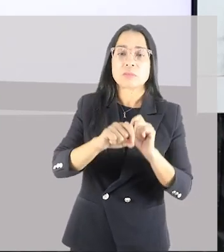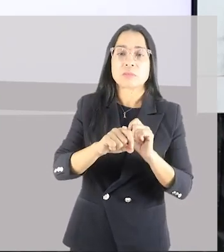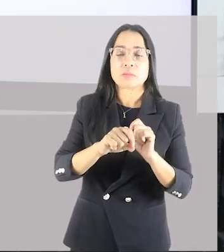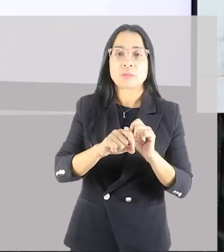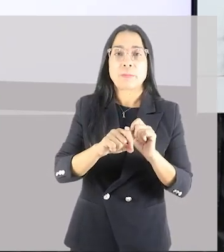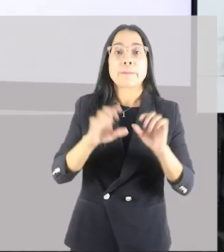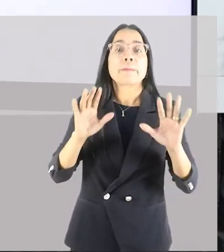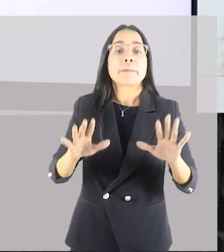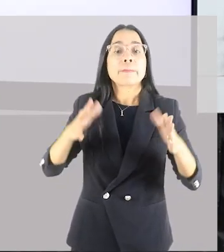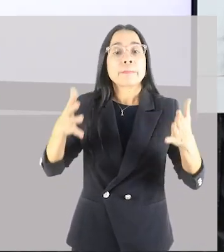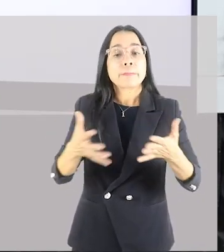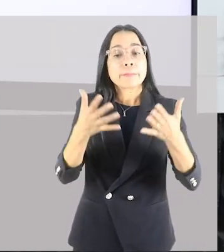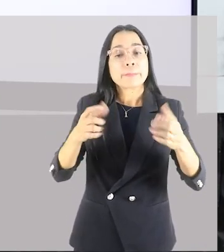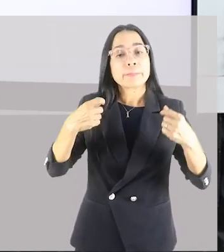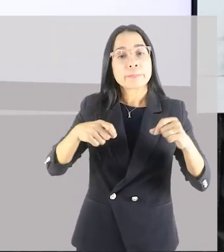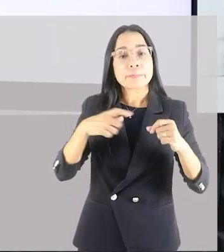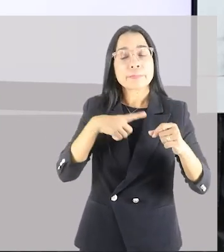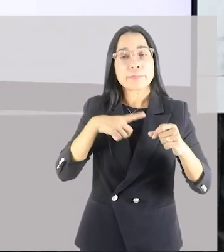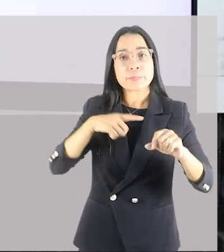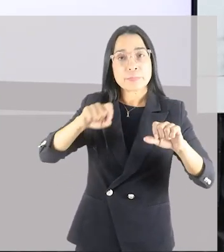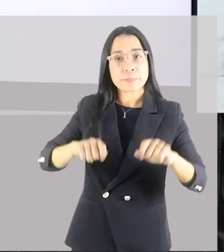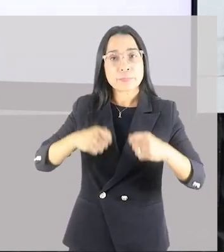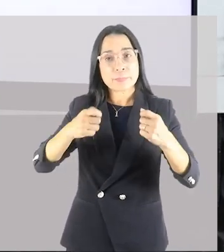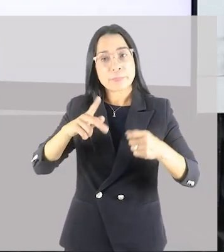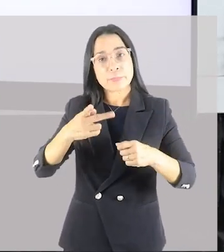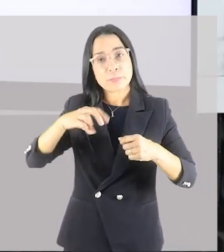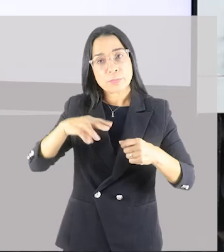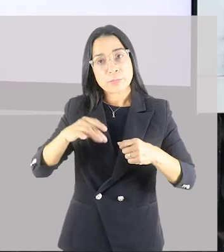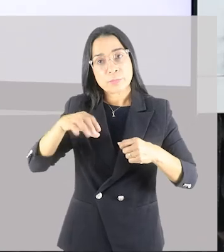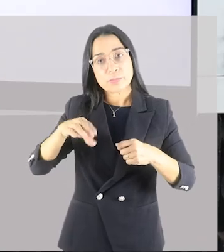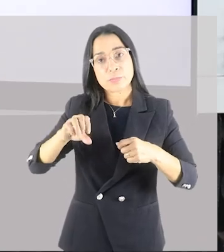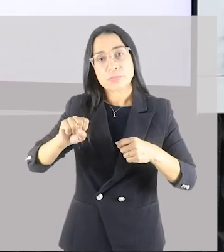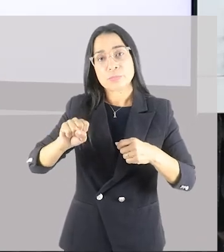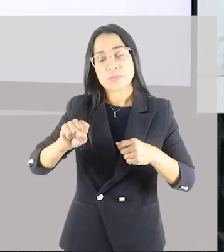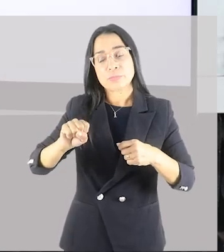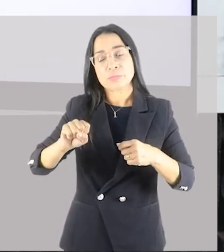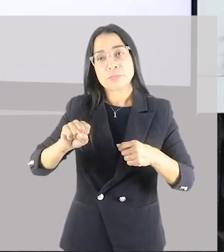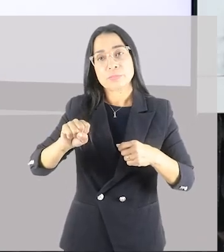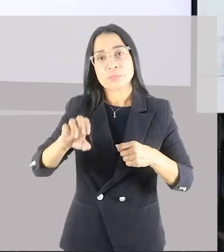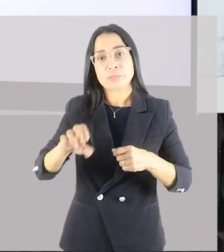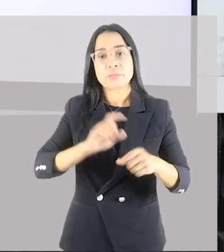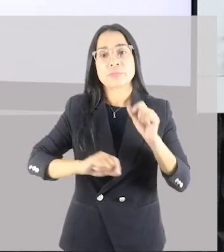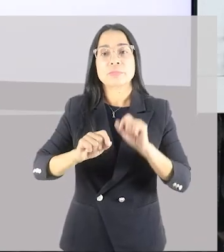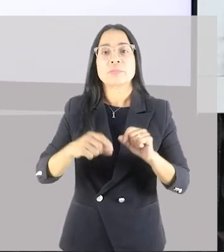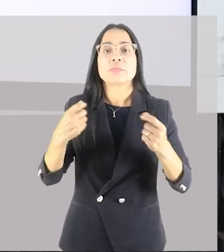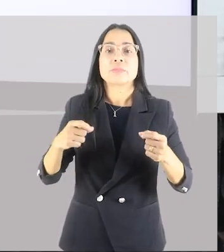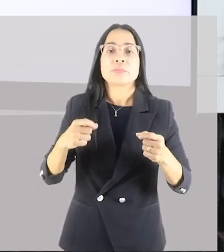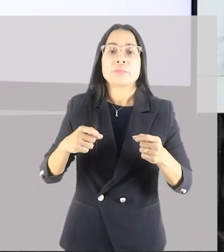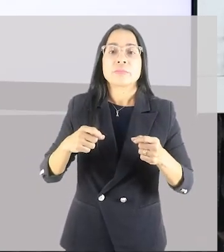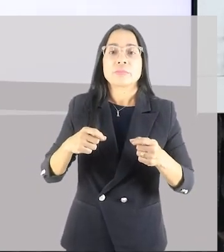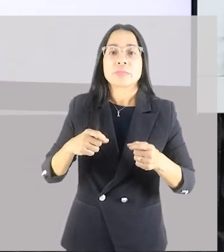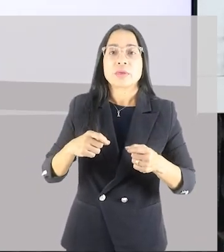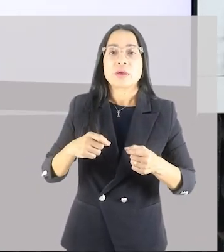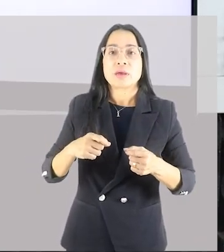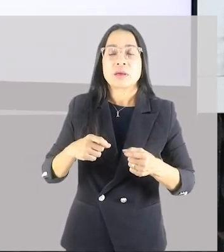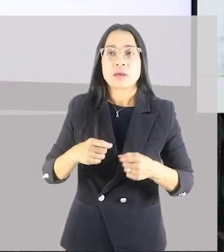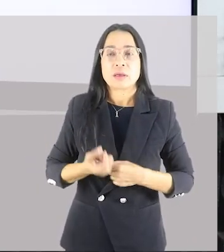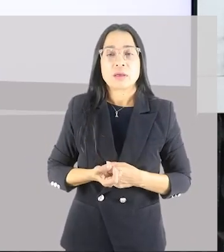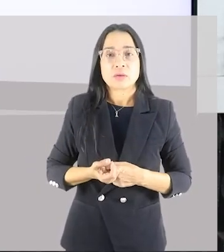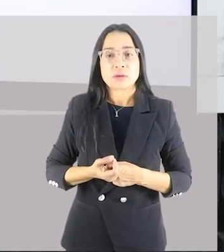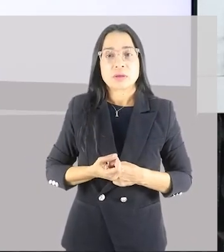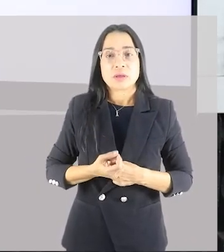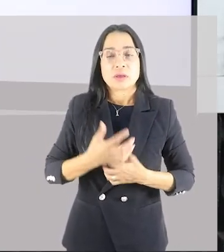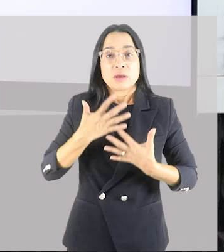o estímulo, ele tem que fazer o quê? Quebrar a homeostase. Tem que ficar ofegante quando está fazendo exercício de